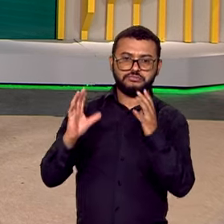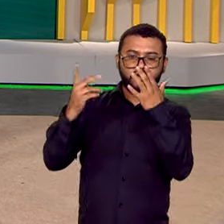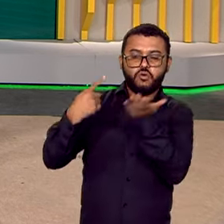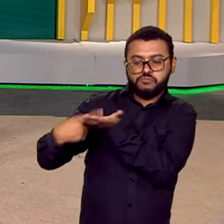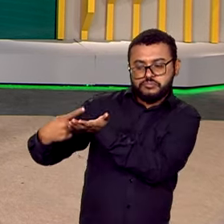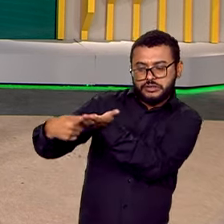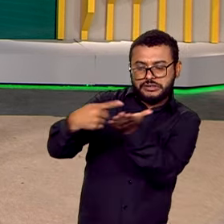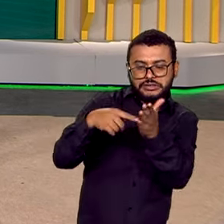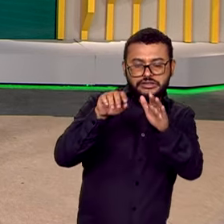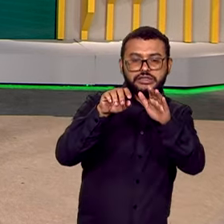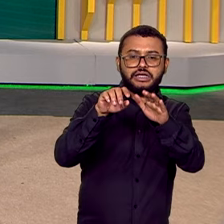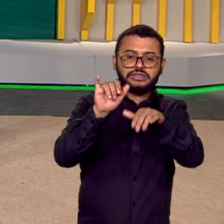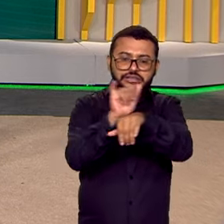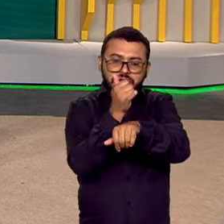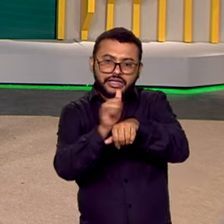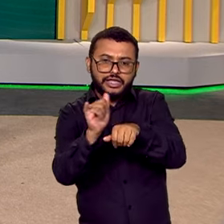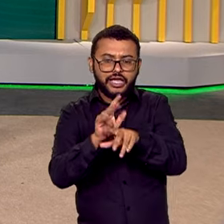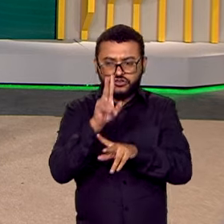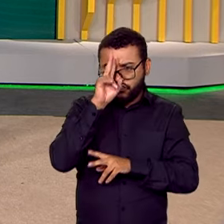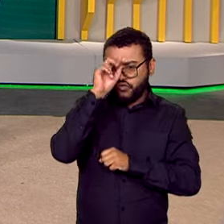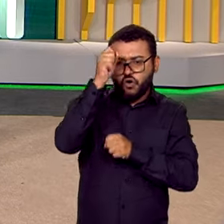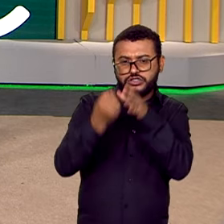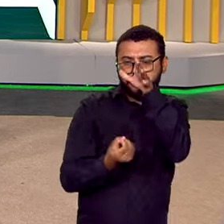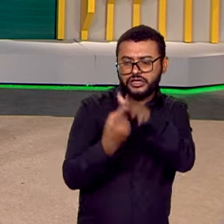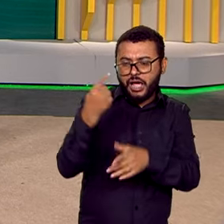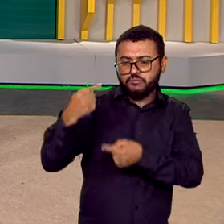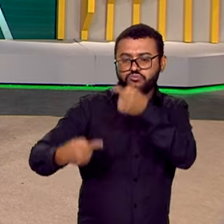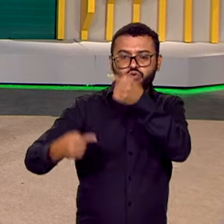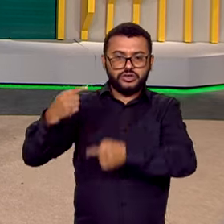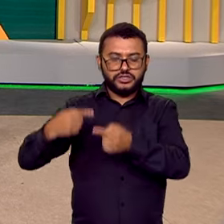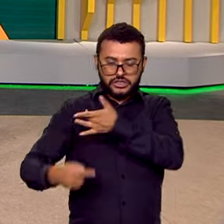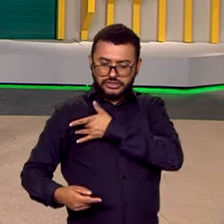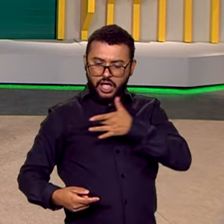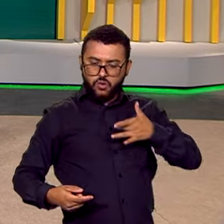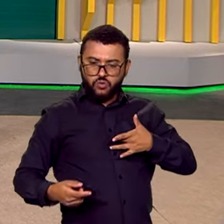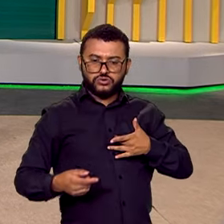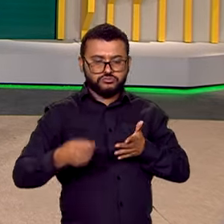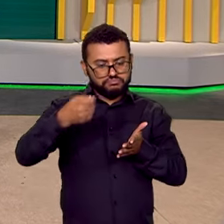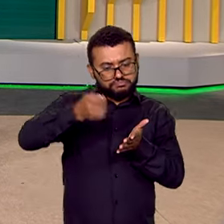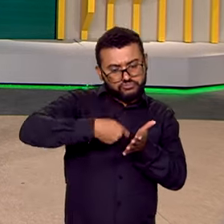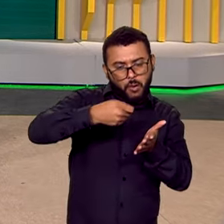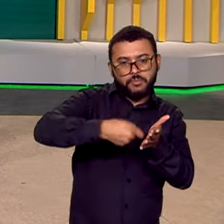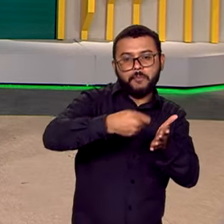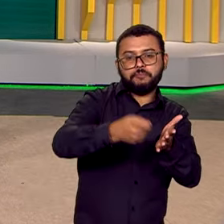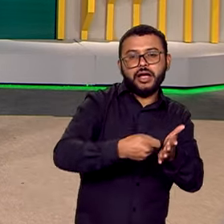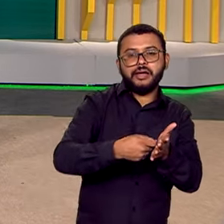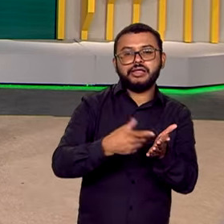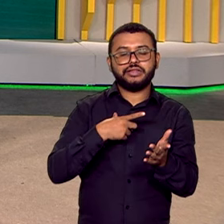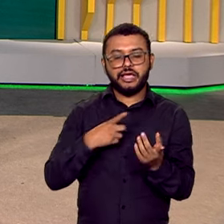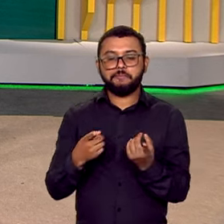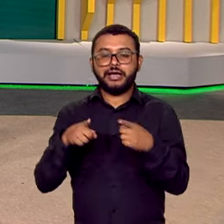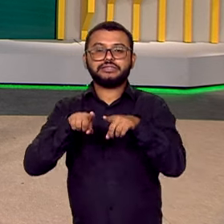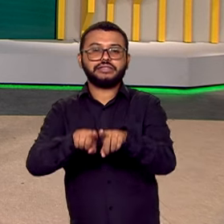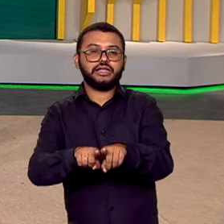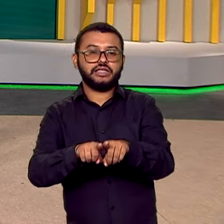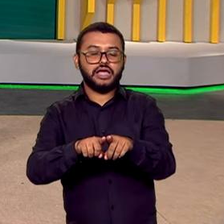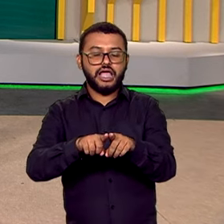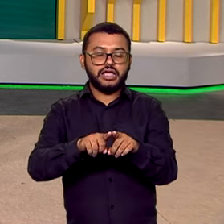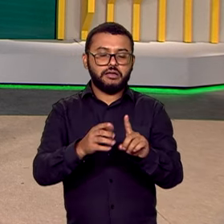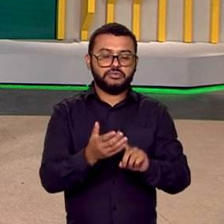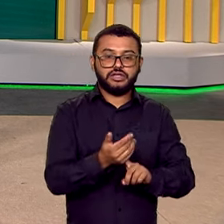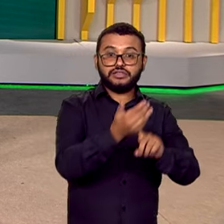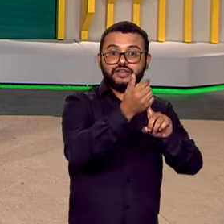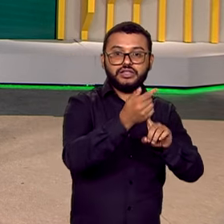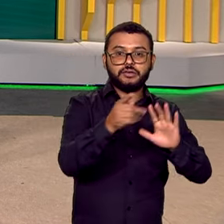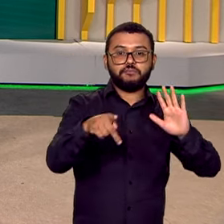estratégicos de fortalecimento de políticas públicas sanitárias foram assinados. Parcerias de transferência de tecnologia da